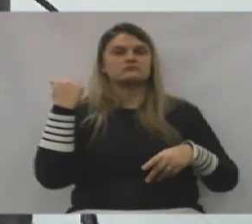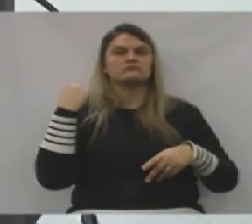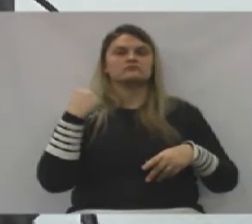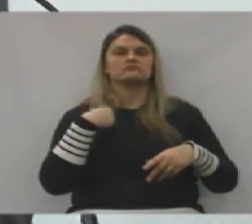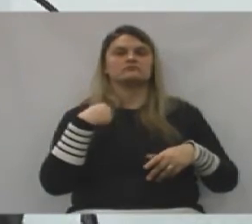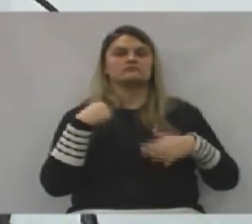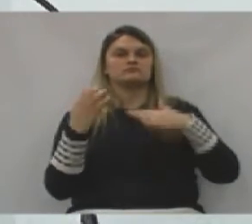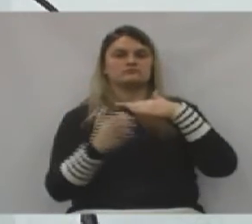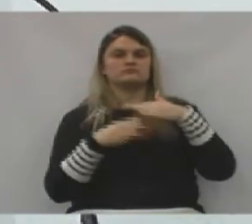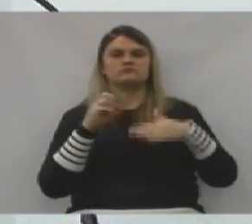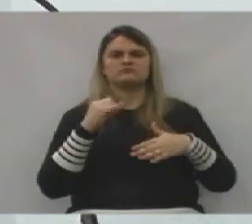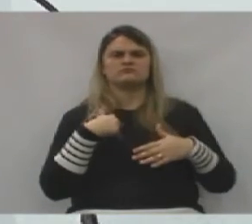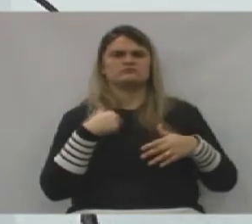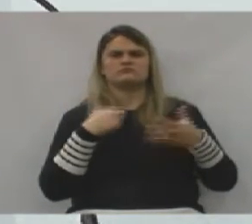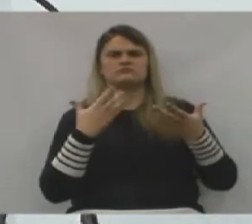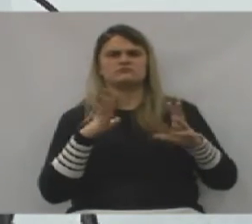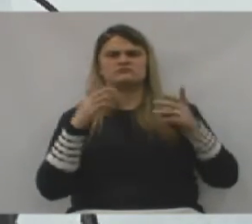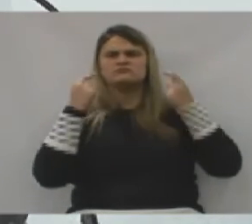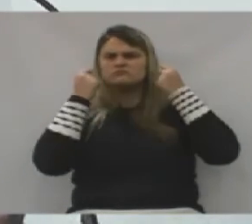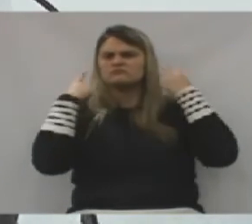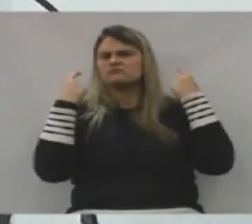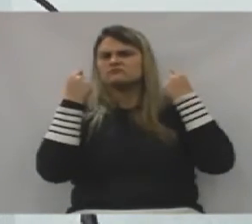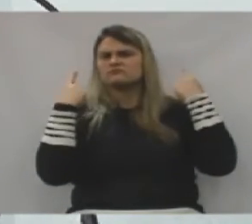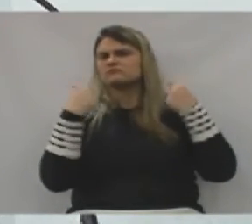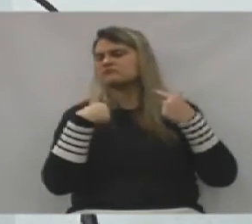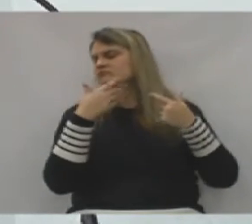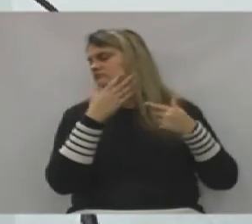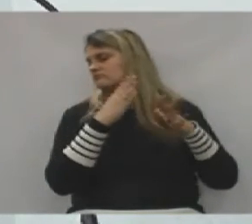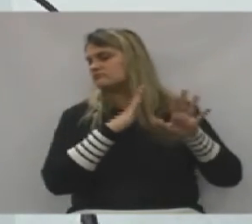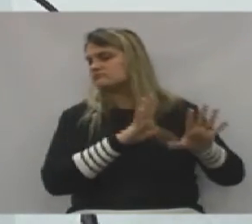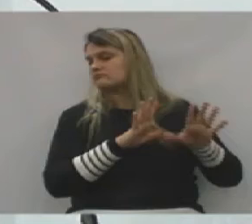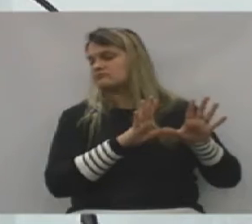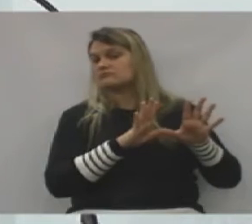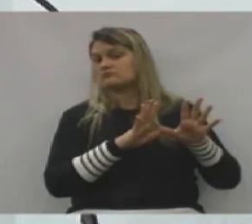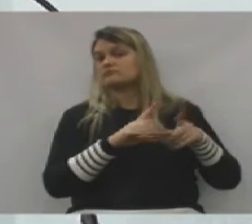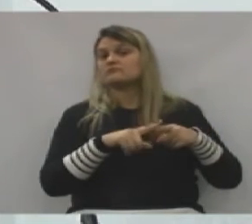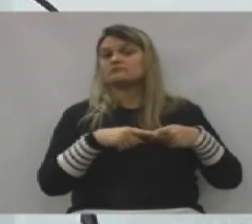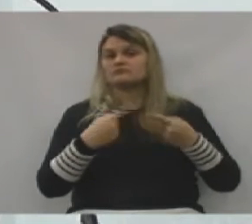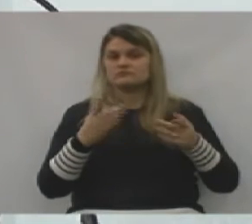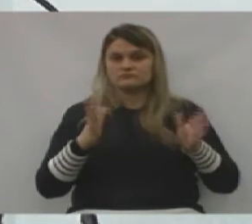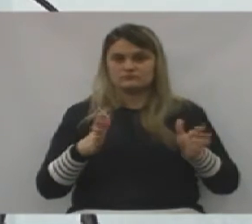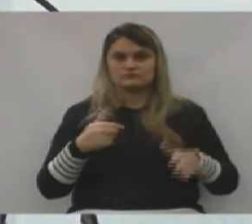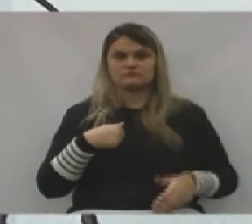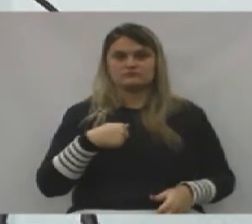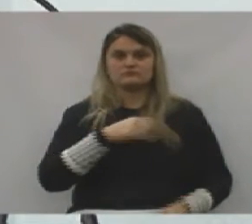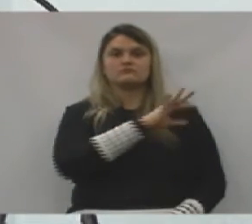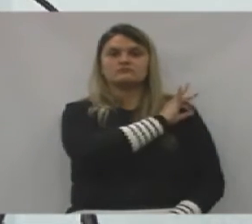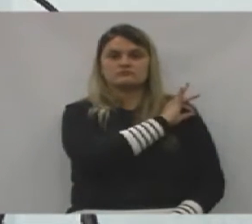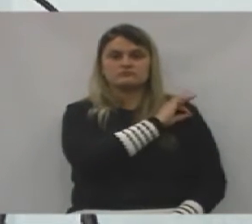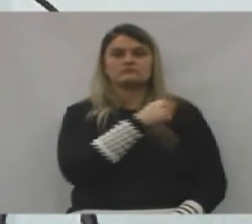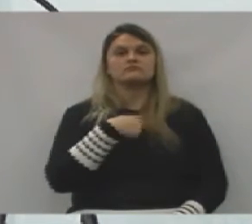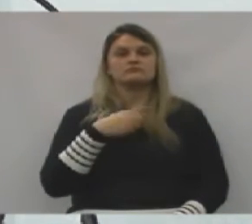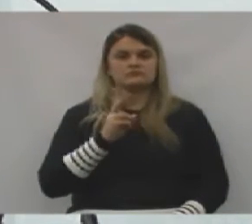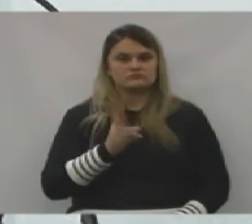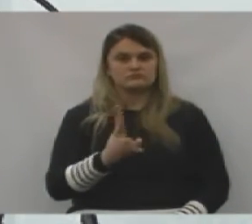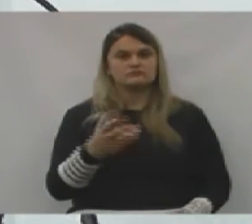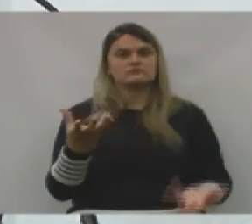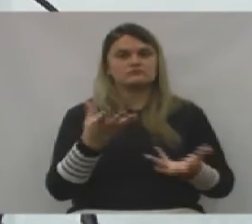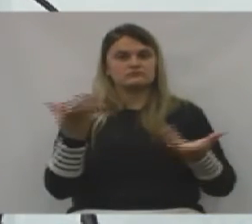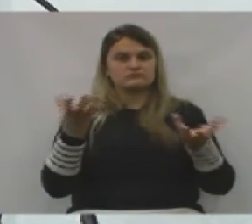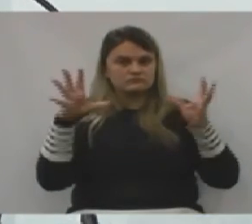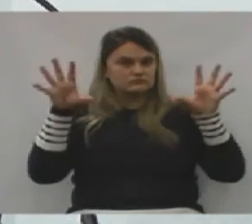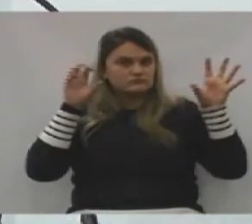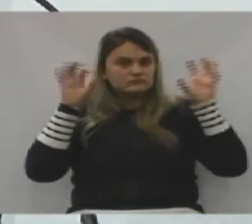se eu não quiser escutar alguma barbaridade, talvez eu não queira escutar, mas eu sou prefeito e sempre estou aqui para